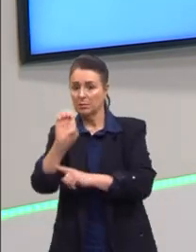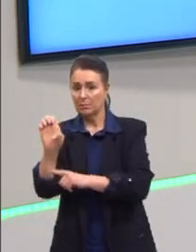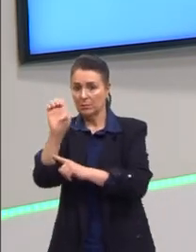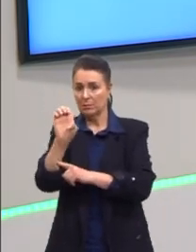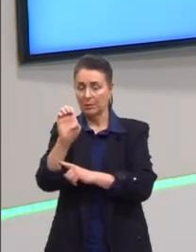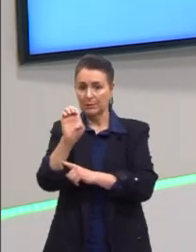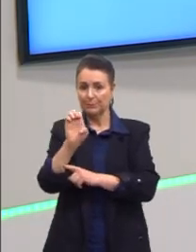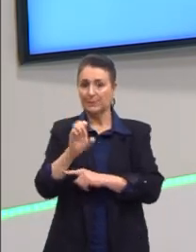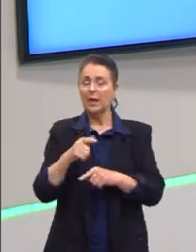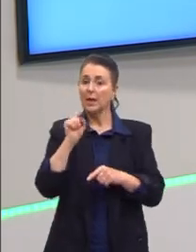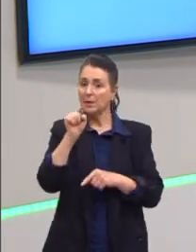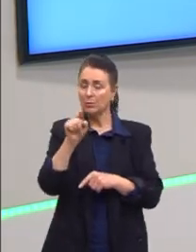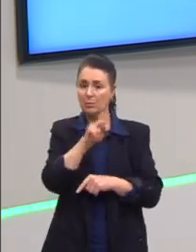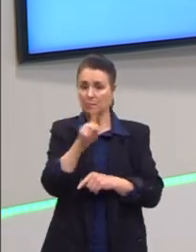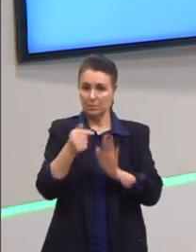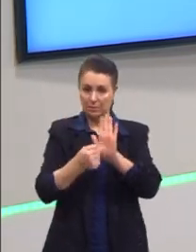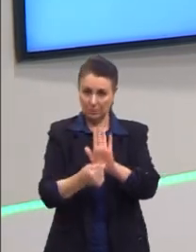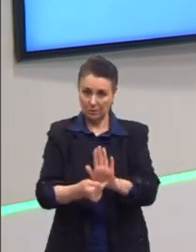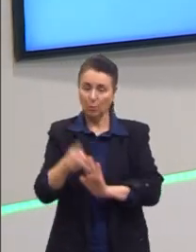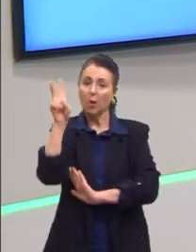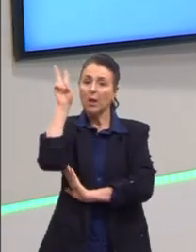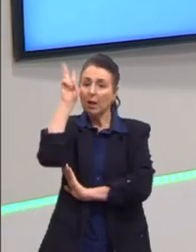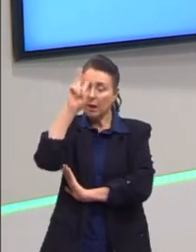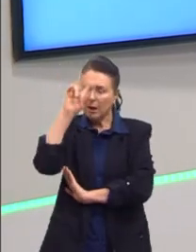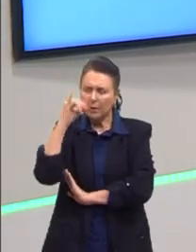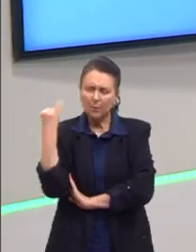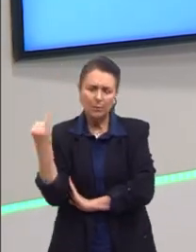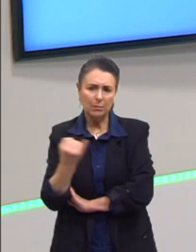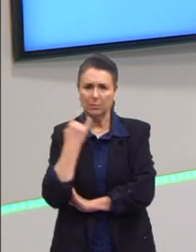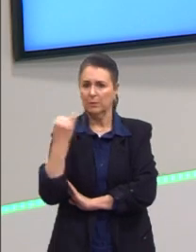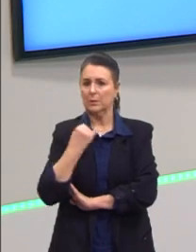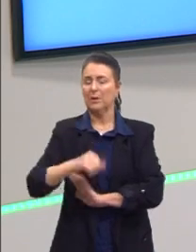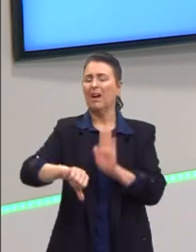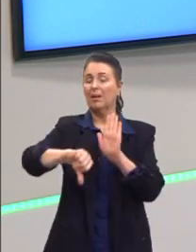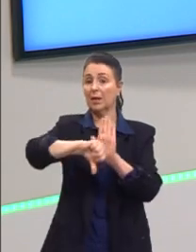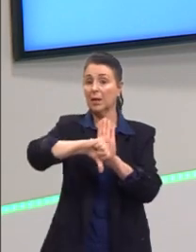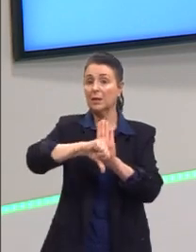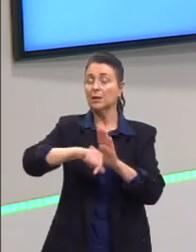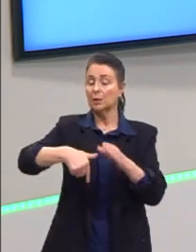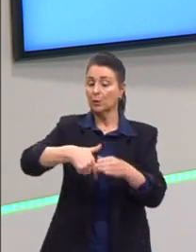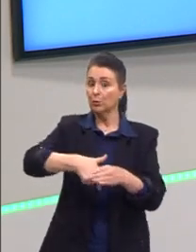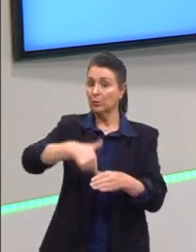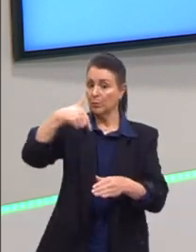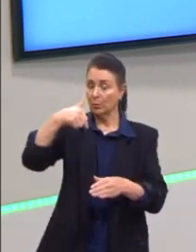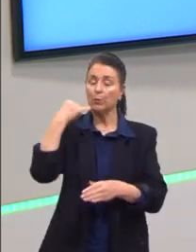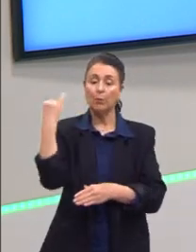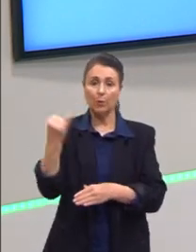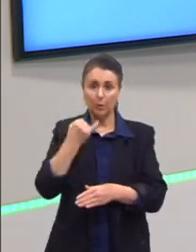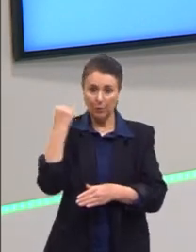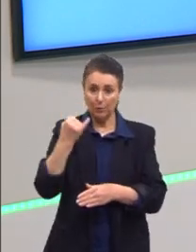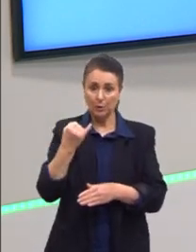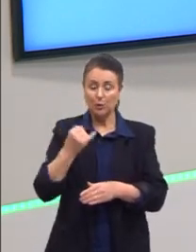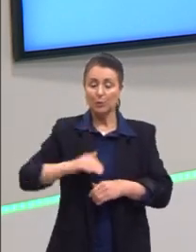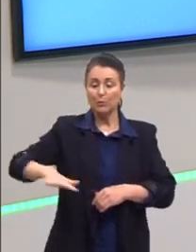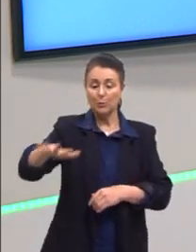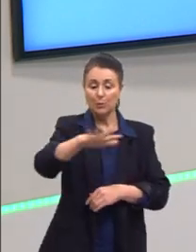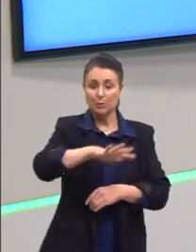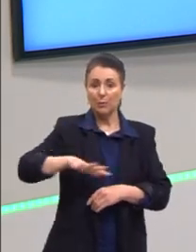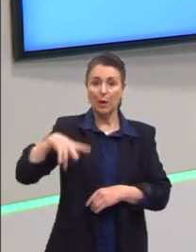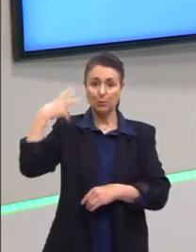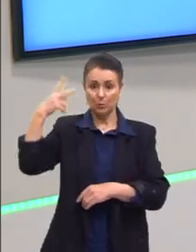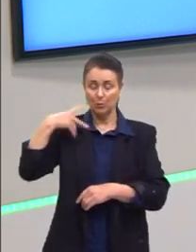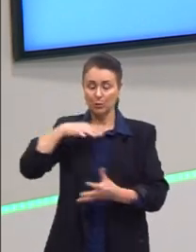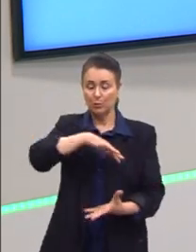configuração. Lembra, é muito importante essa crise do petróleo para essa geopolítica mundial.